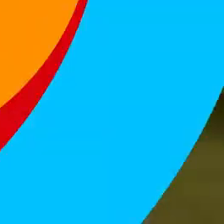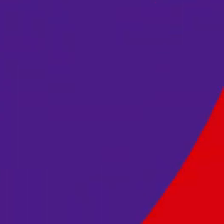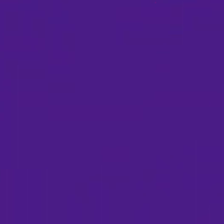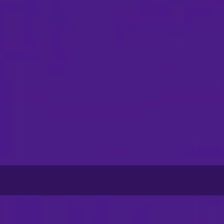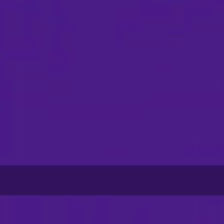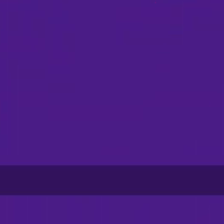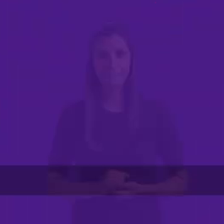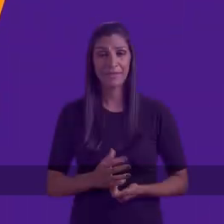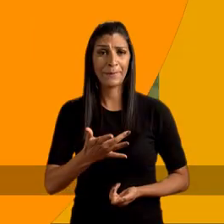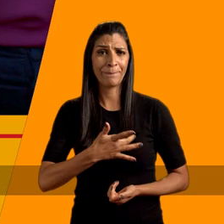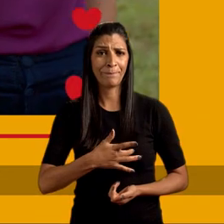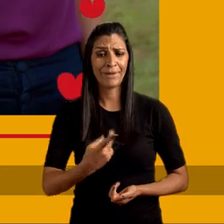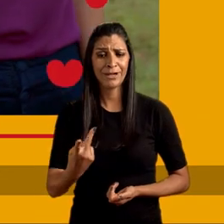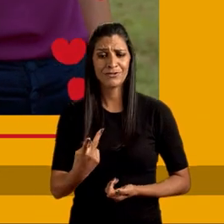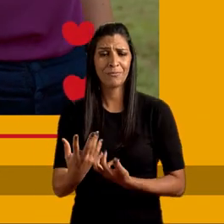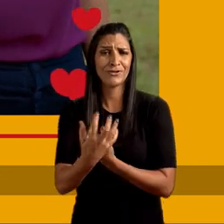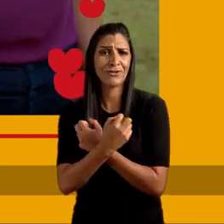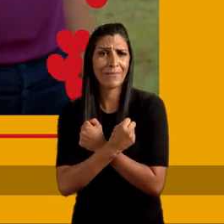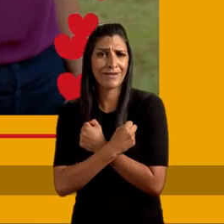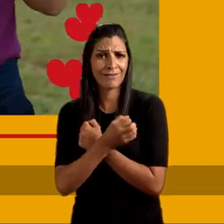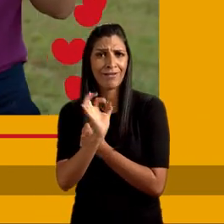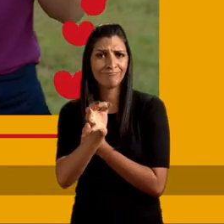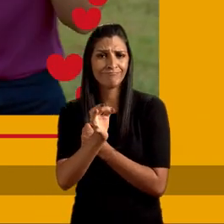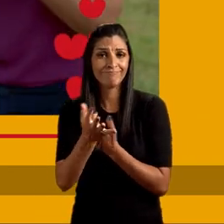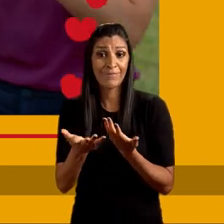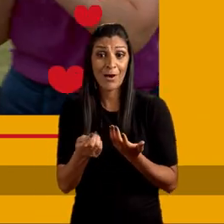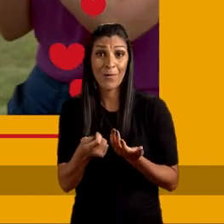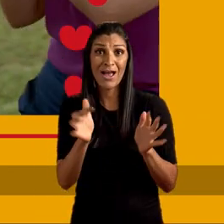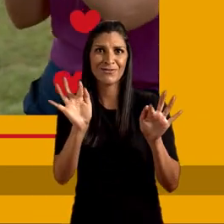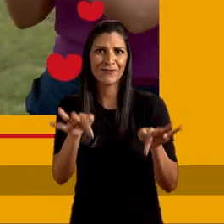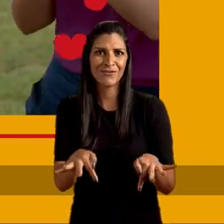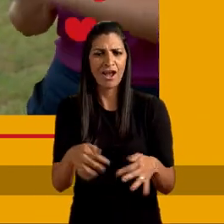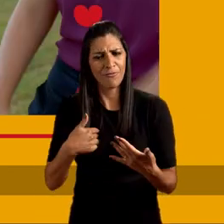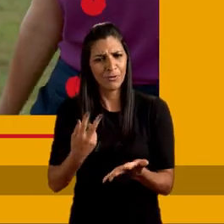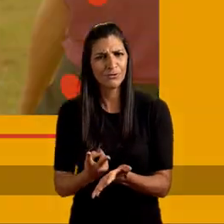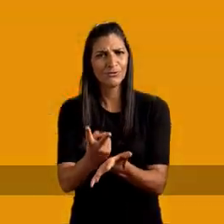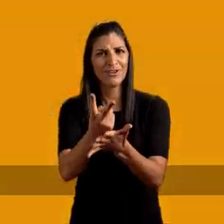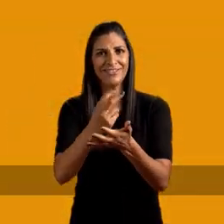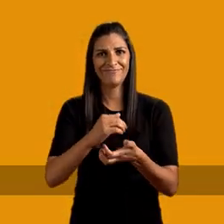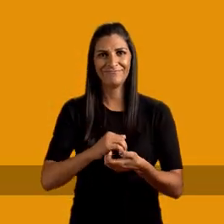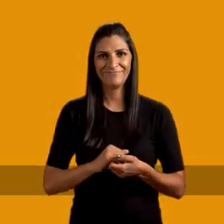Manu! A gente não pode se abraçar, né? Estamos quase no final. E vamos que vamos! Manu!